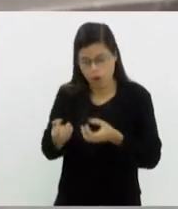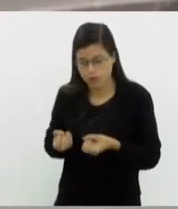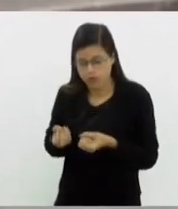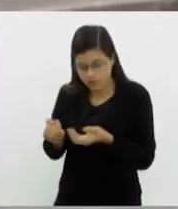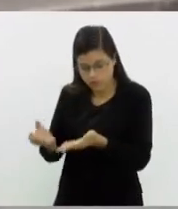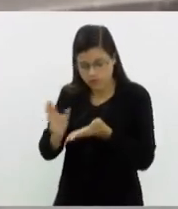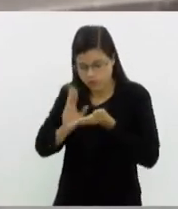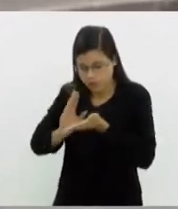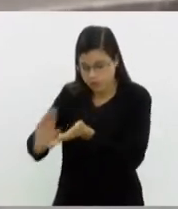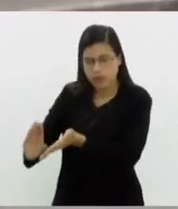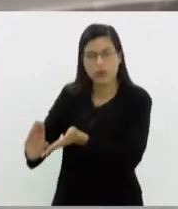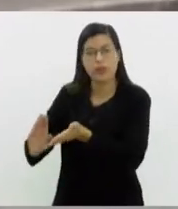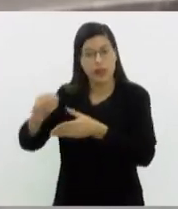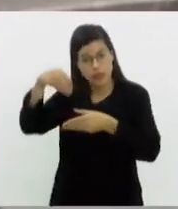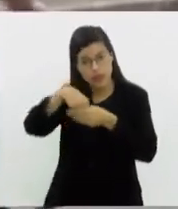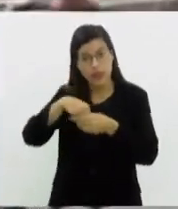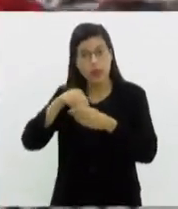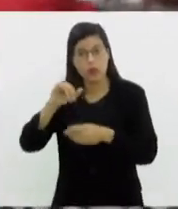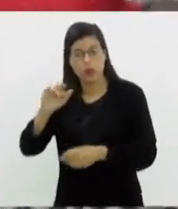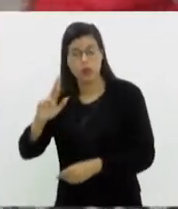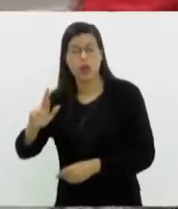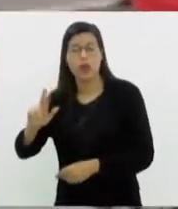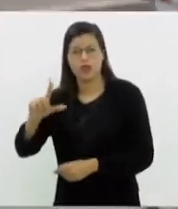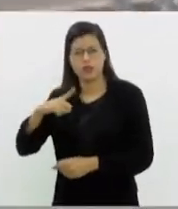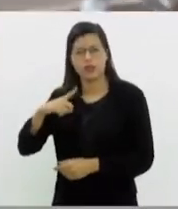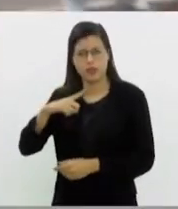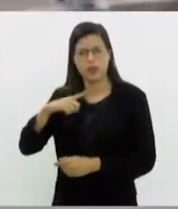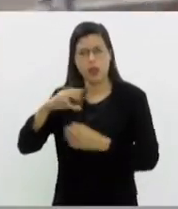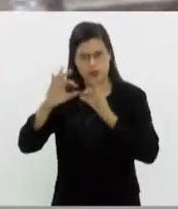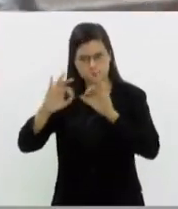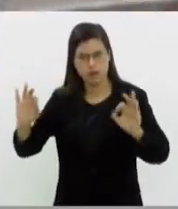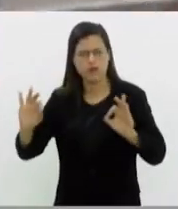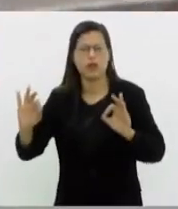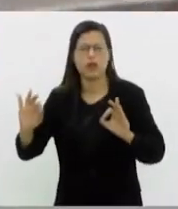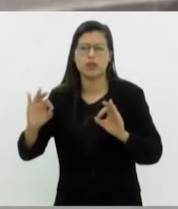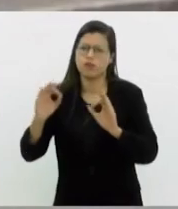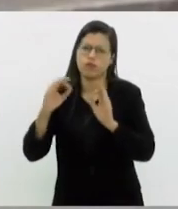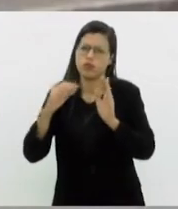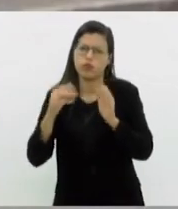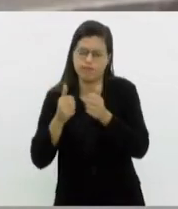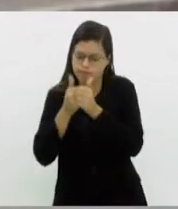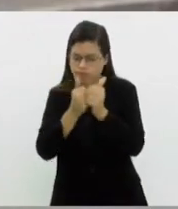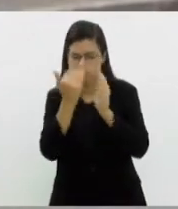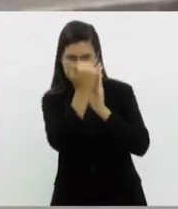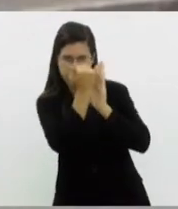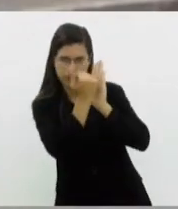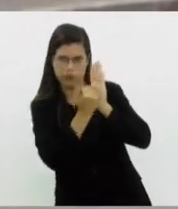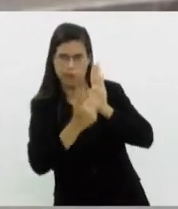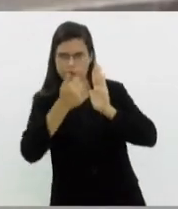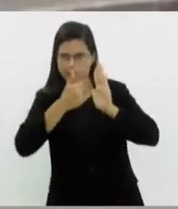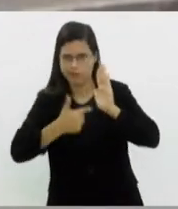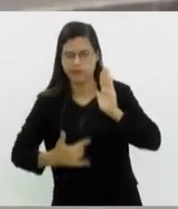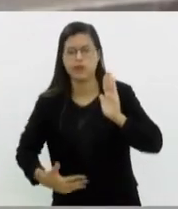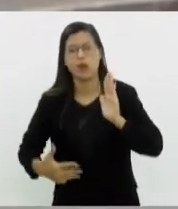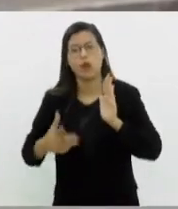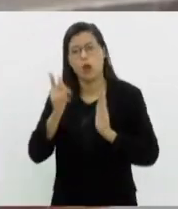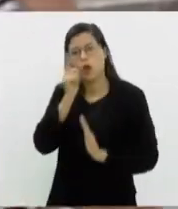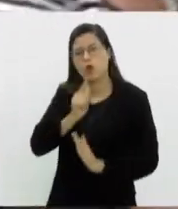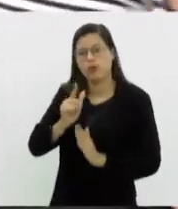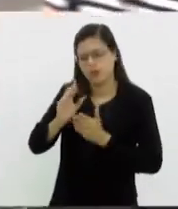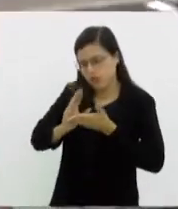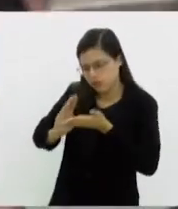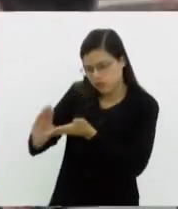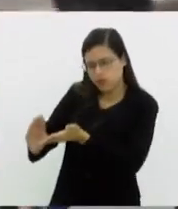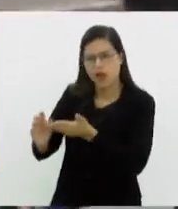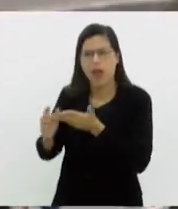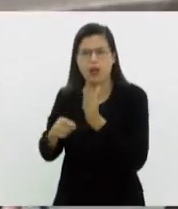declaração, aba, doações diretamente na declaração e seguir o passo a passo ali que você vai conseguir destinar parte do seu imposto para quem precisa.